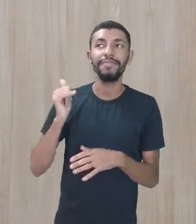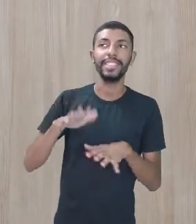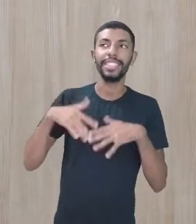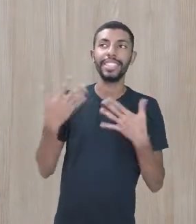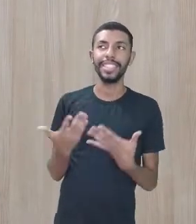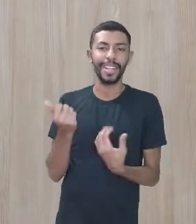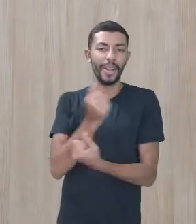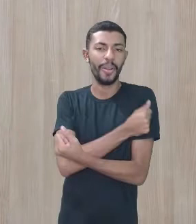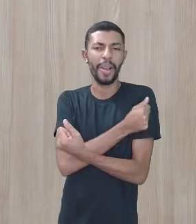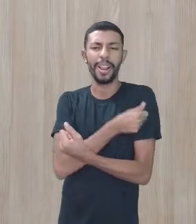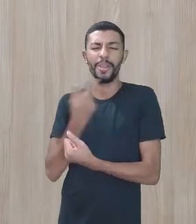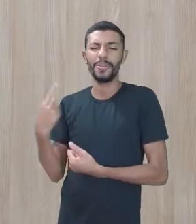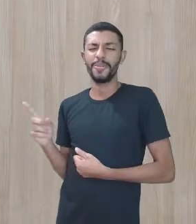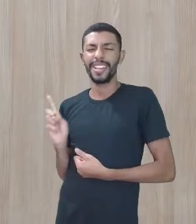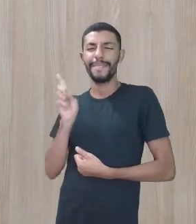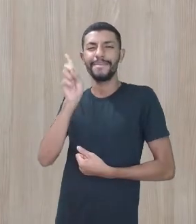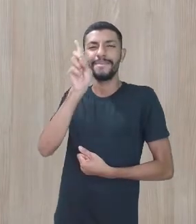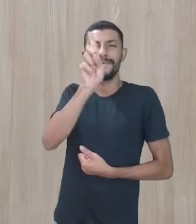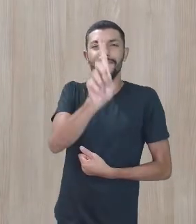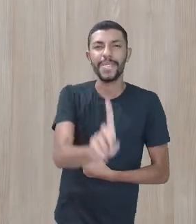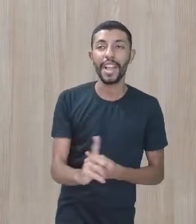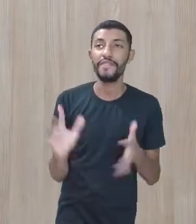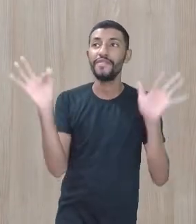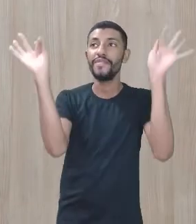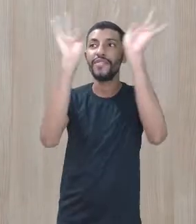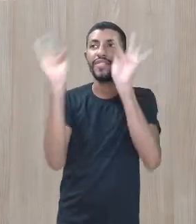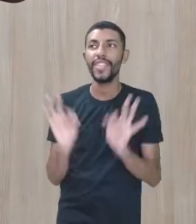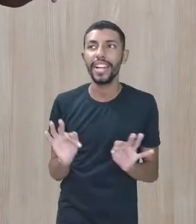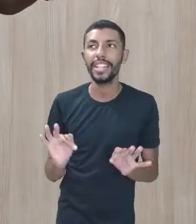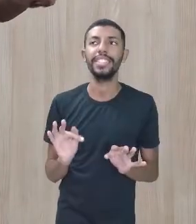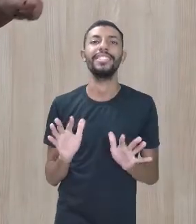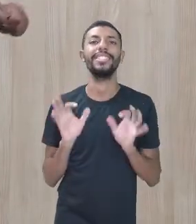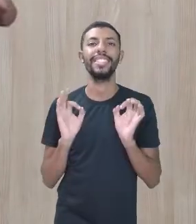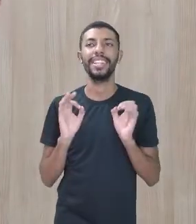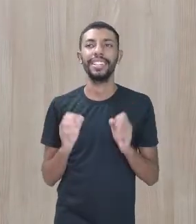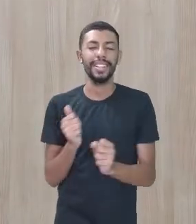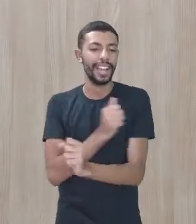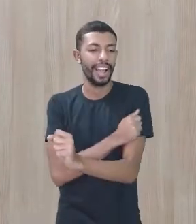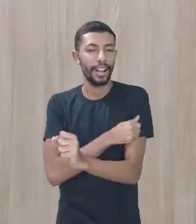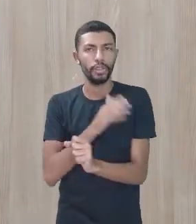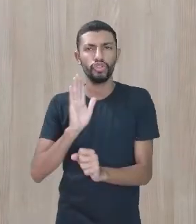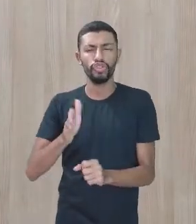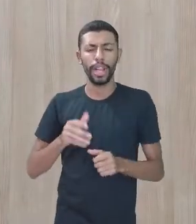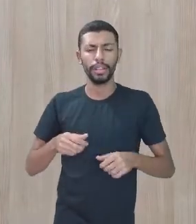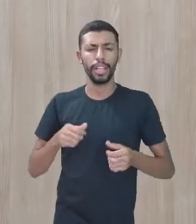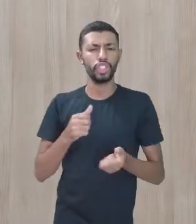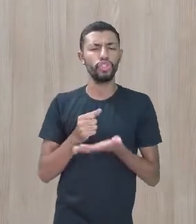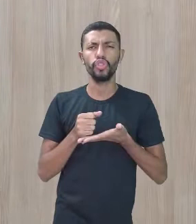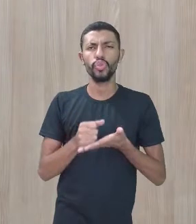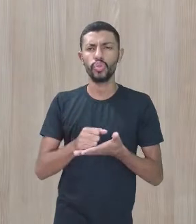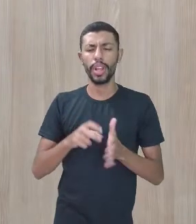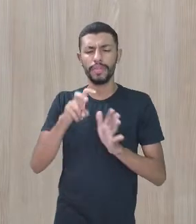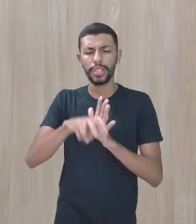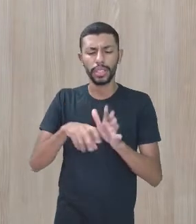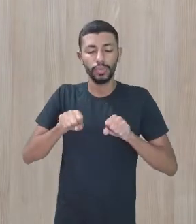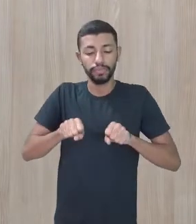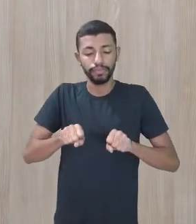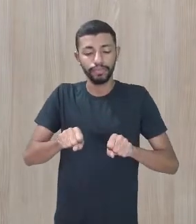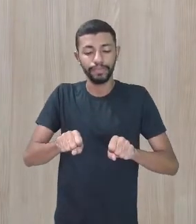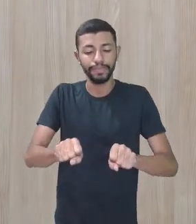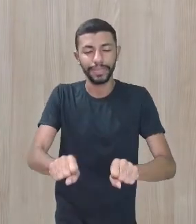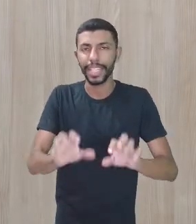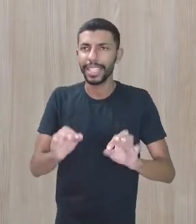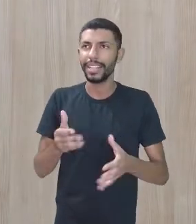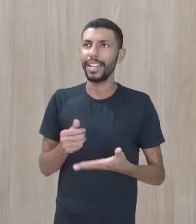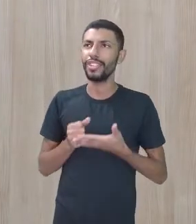vinha com muita felicidade. Os estudantes já vinham trazendo ele também com a cadeira e colocava e ele